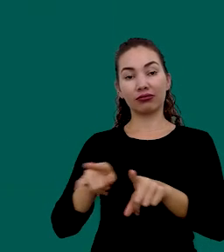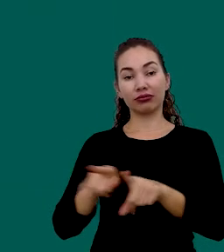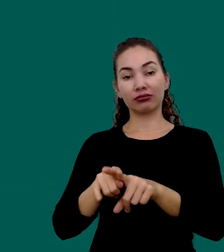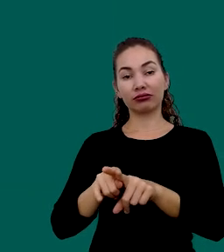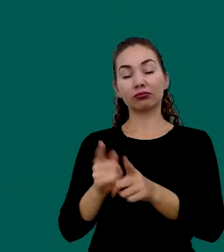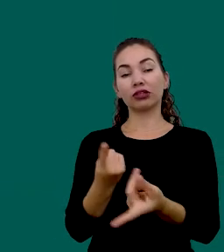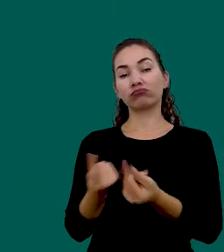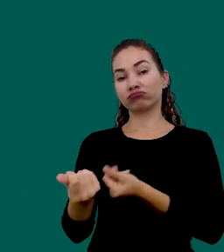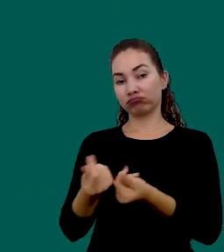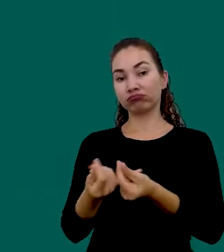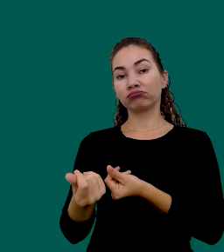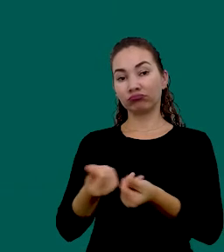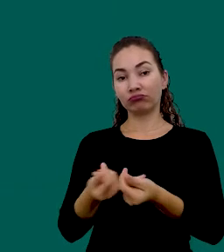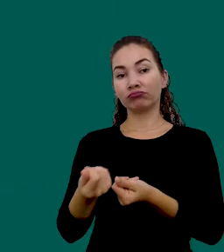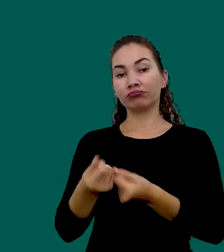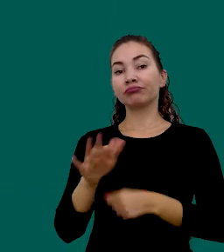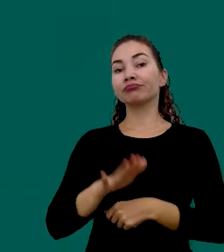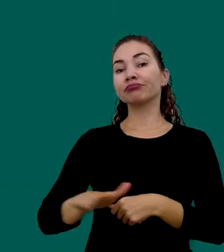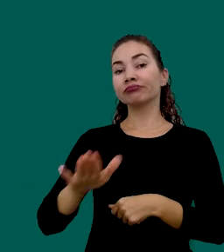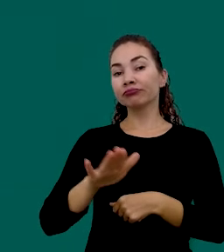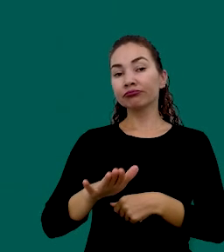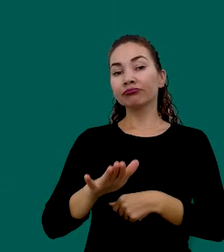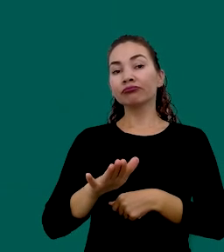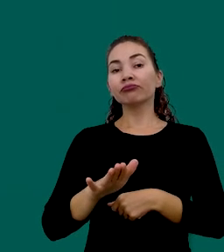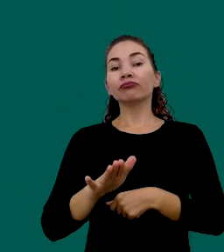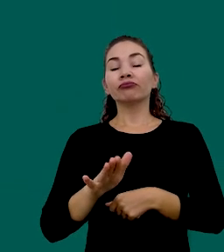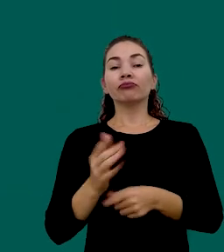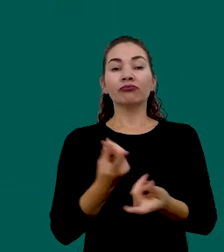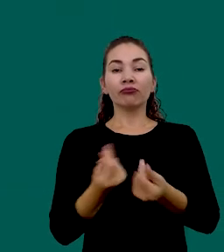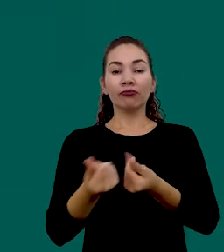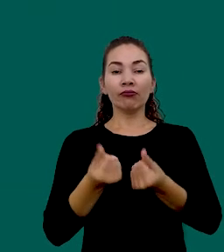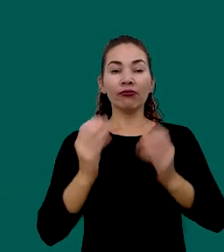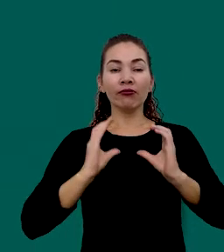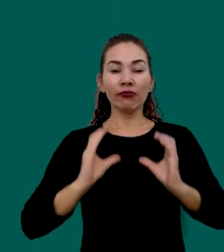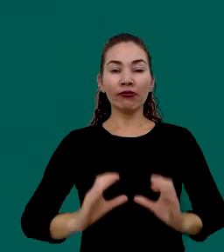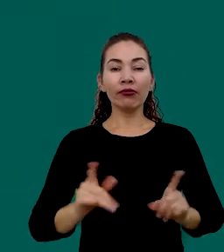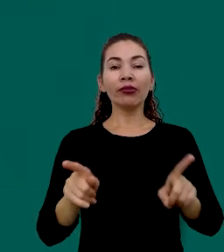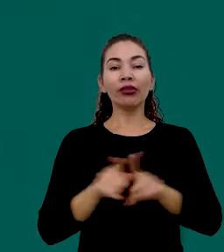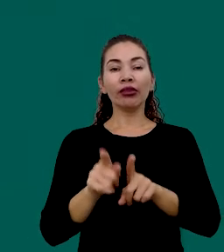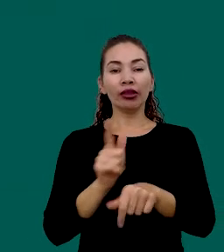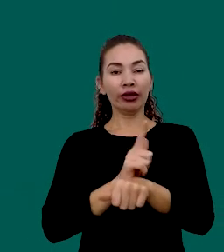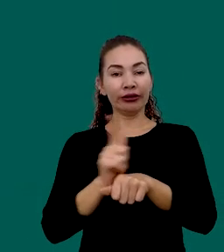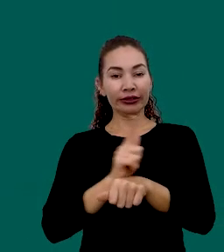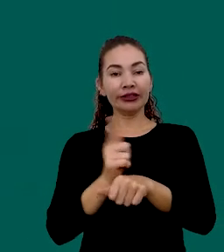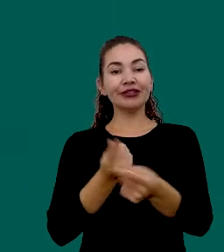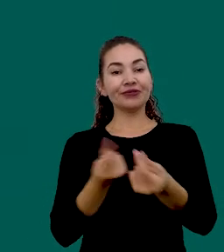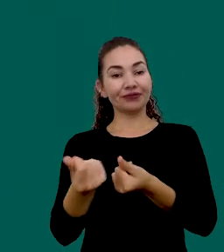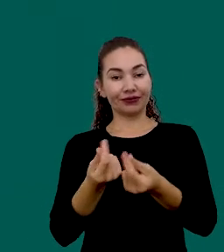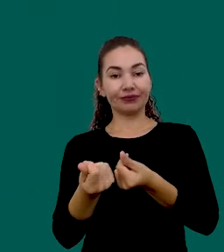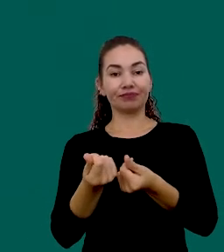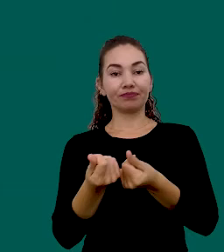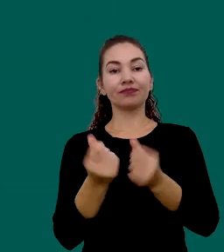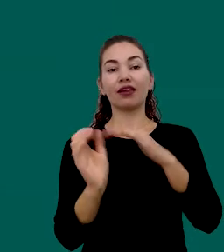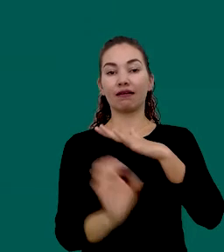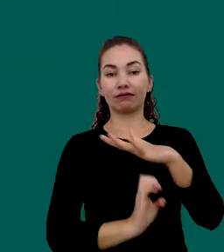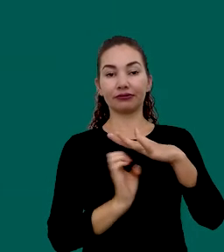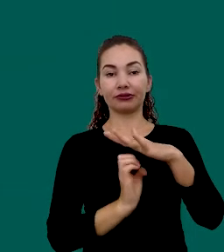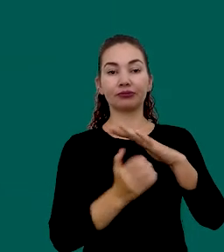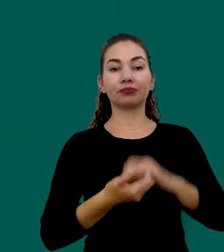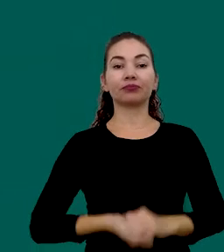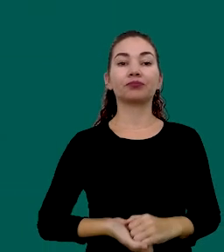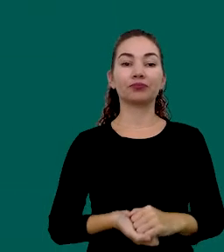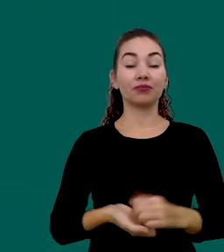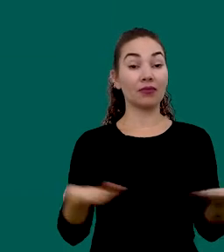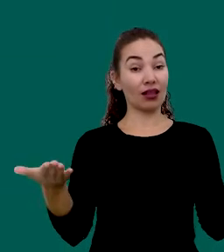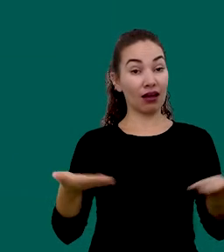área financeira A área de finanças comportamentais E gestão também Financeira e empresarial Eu